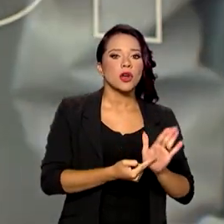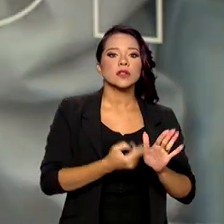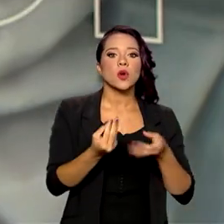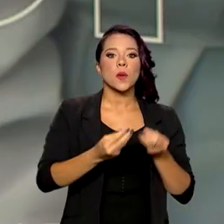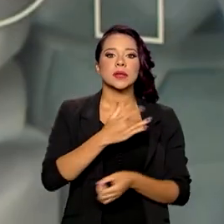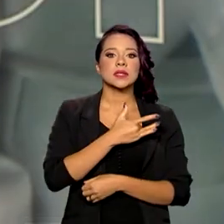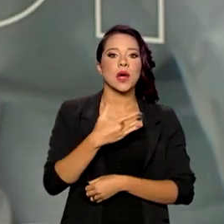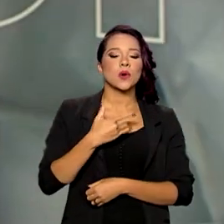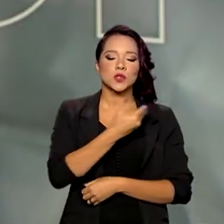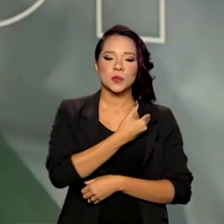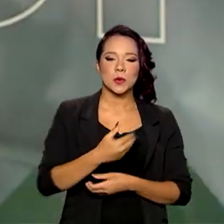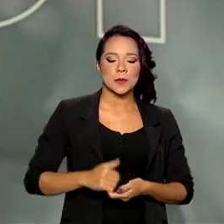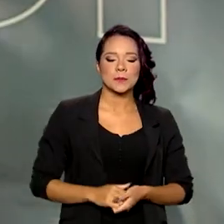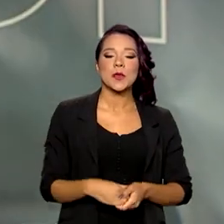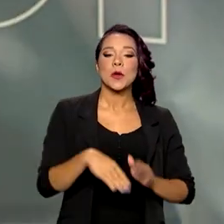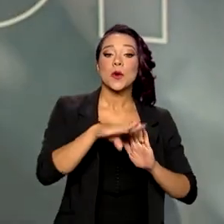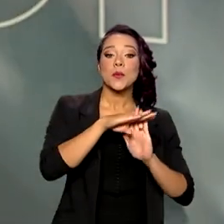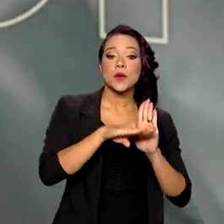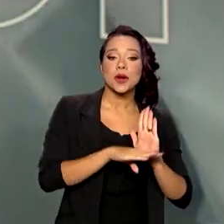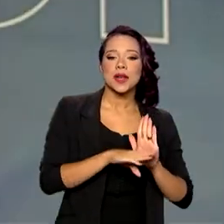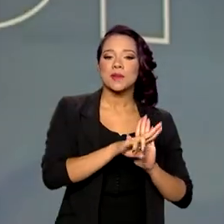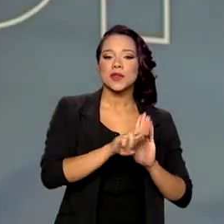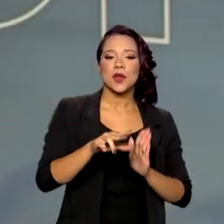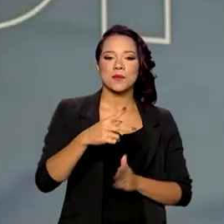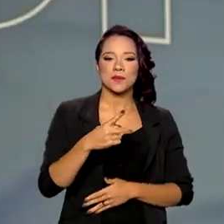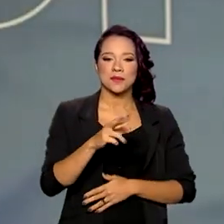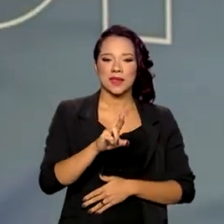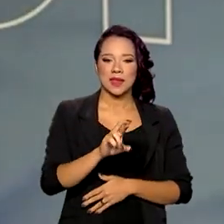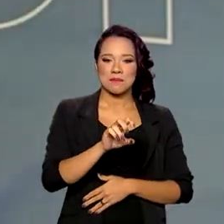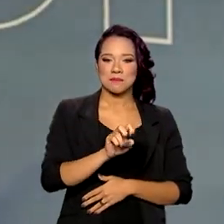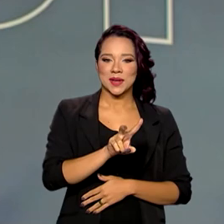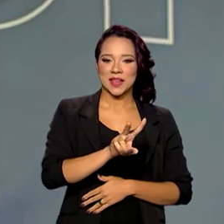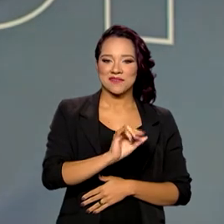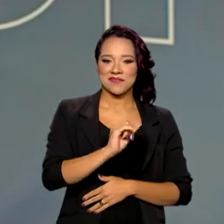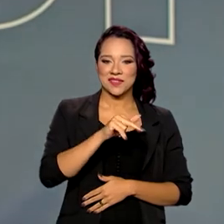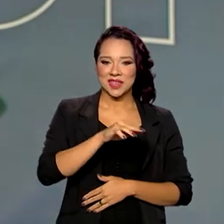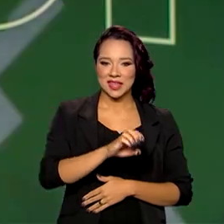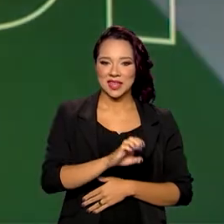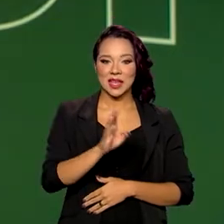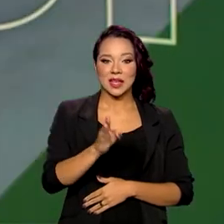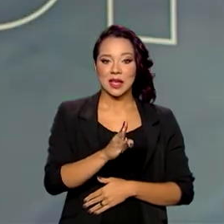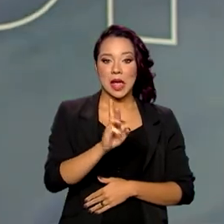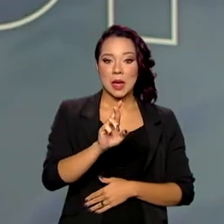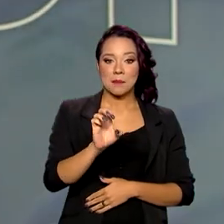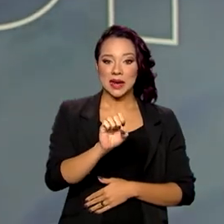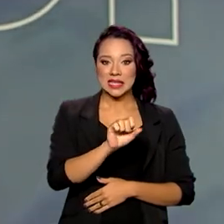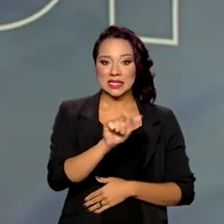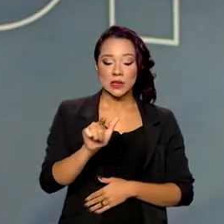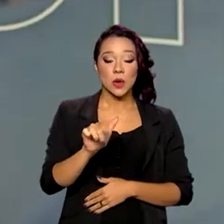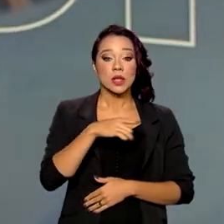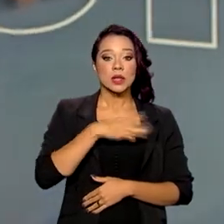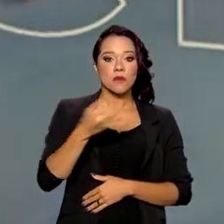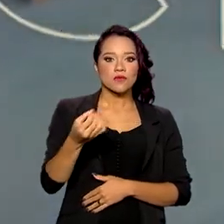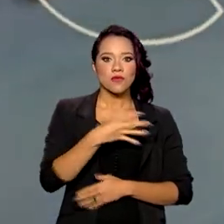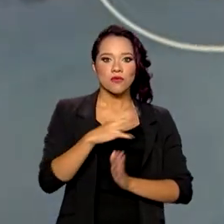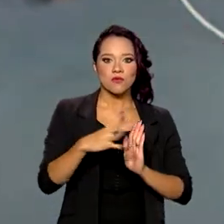pública. Através do programa Previne Brasil, nós trouxemos um novo modelo de remuneração para a atenção primária. É um